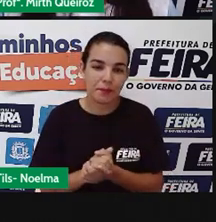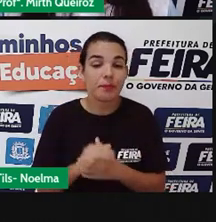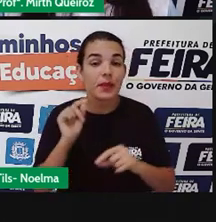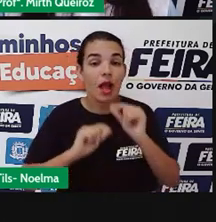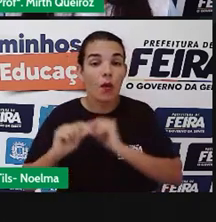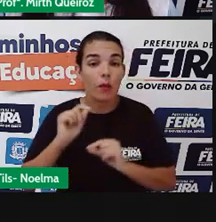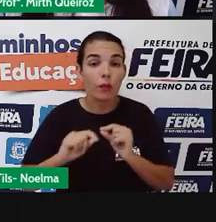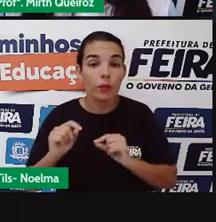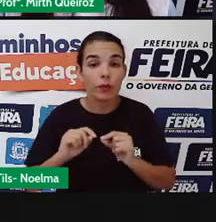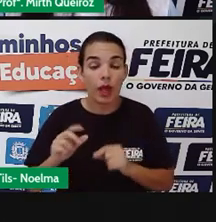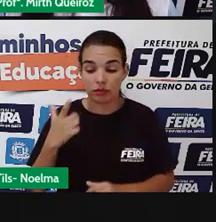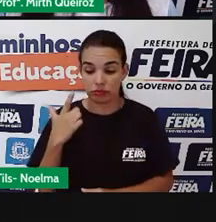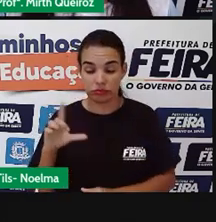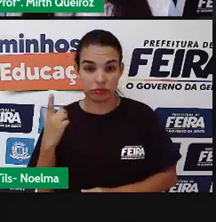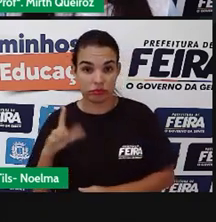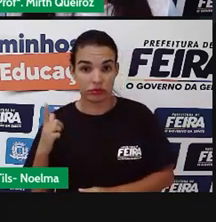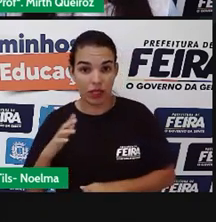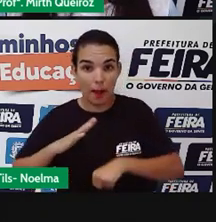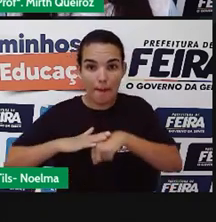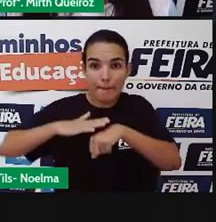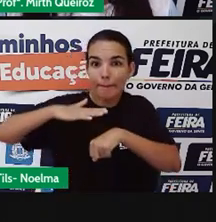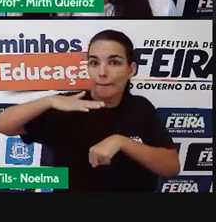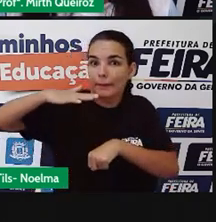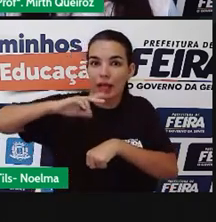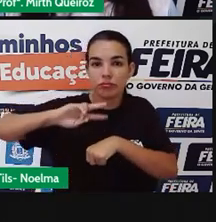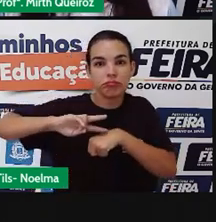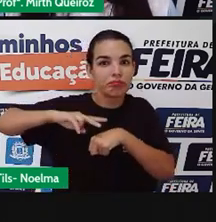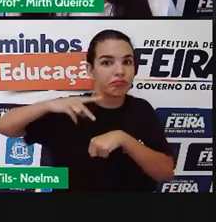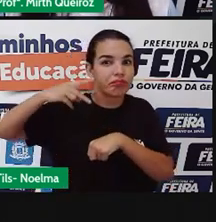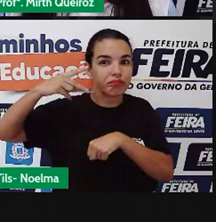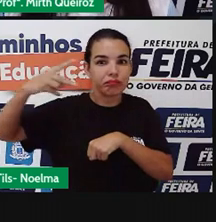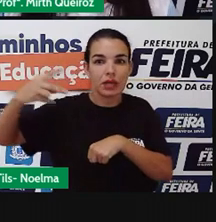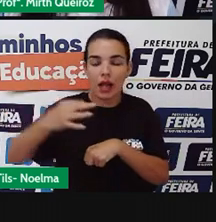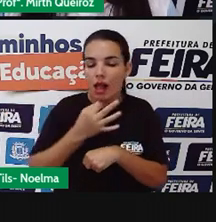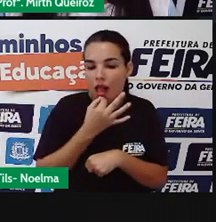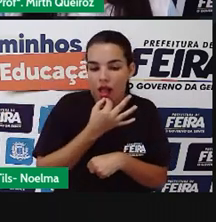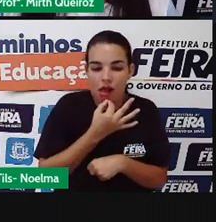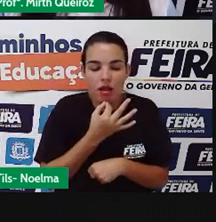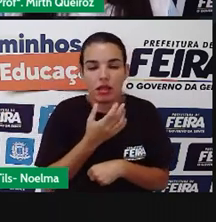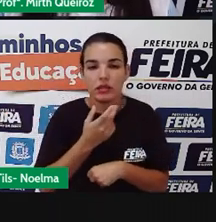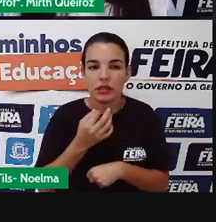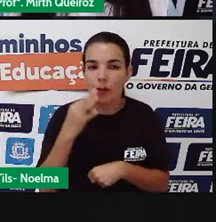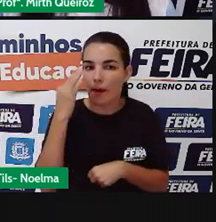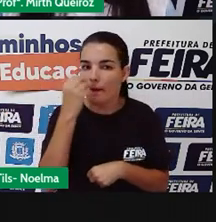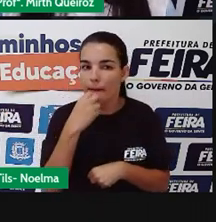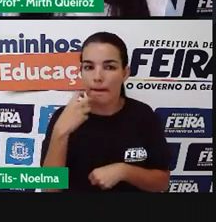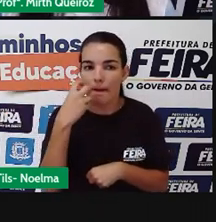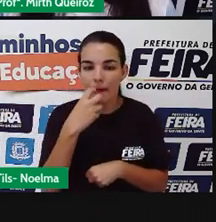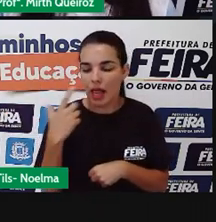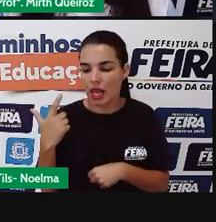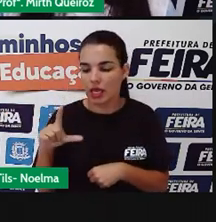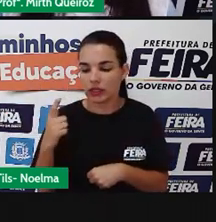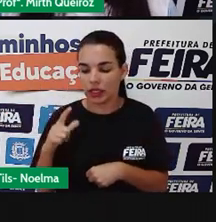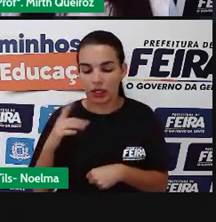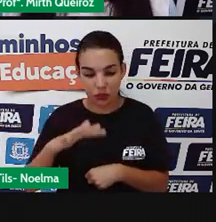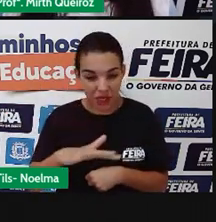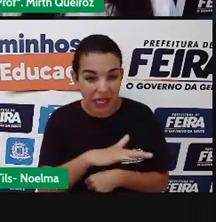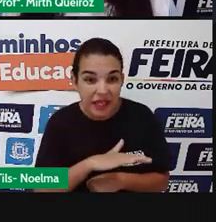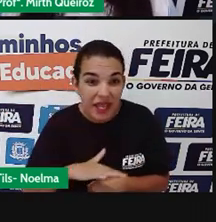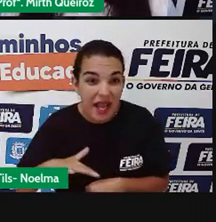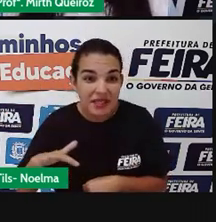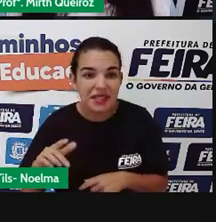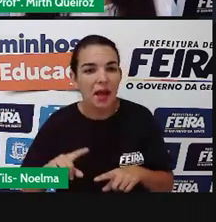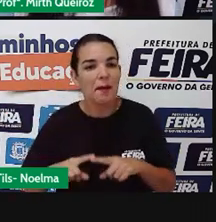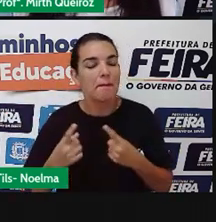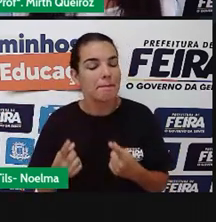marcada pelo seu alto teor filosófico e poético, mesmo sendo considerada, a princípio, como literatura para crianças. Ela